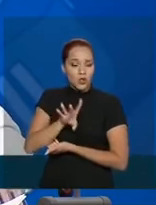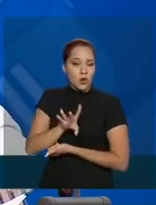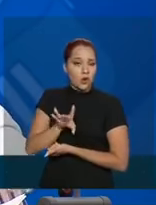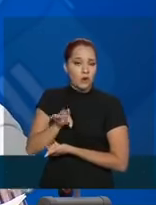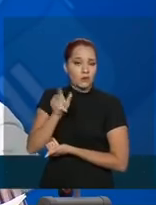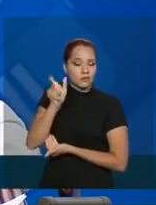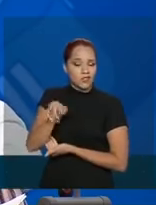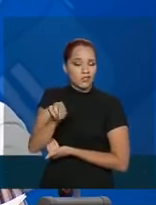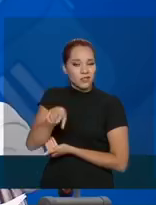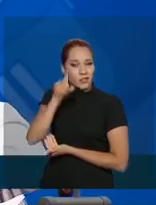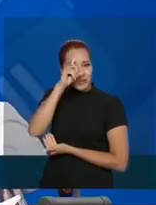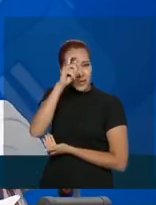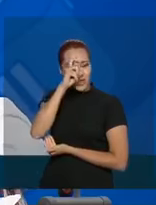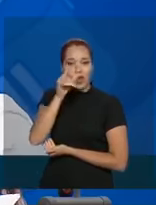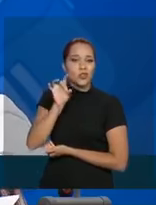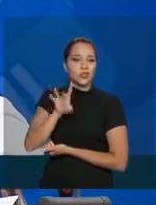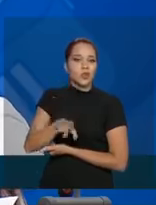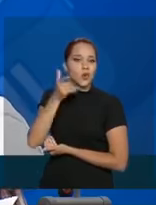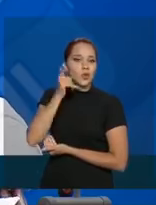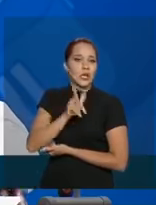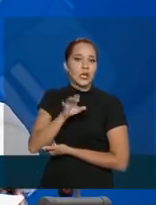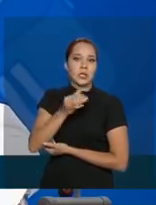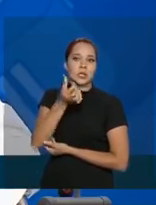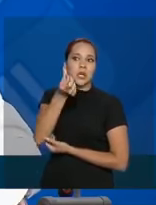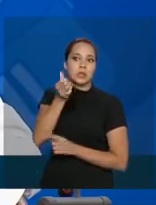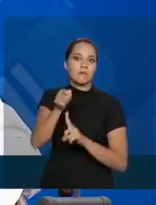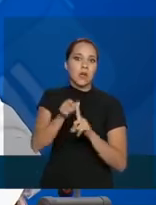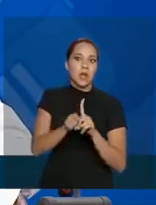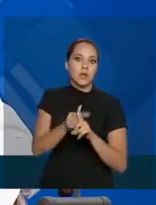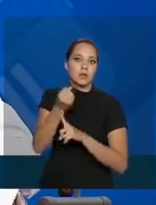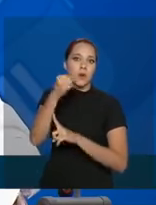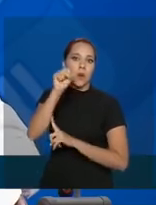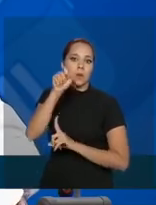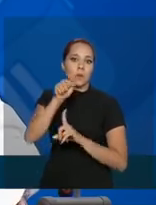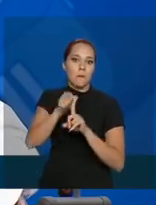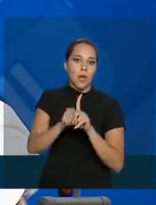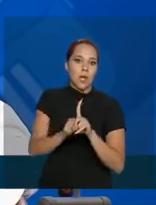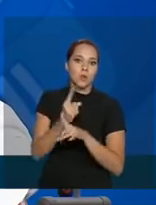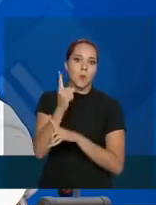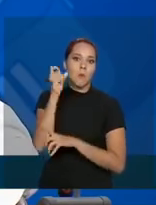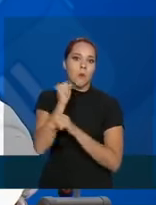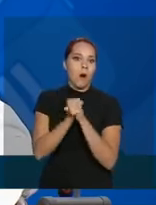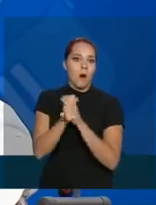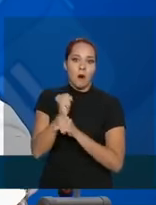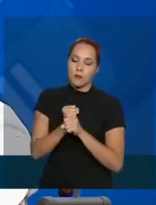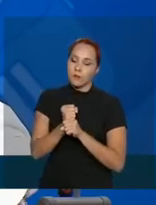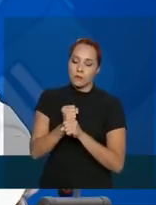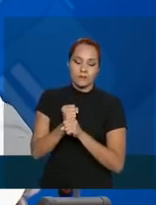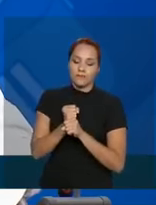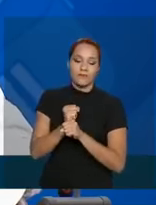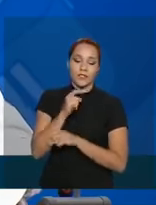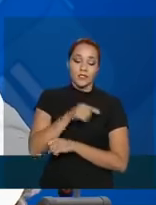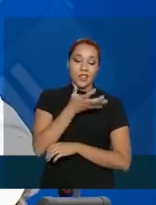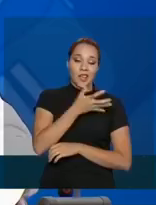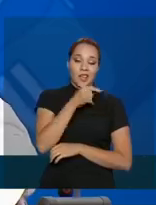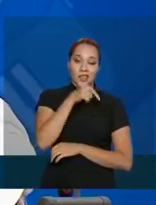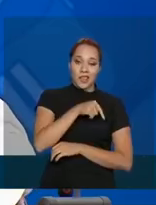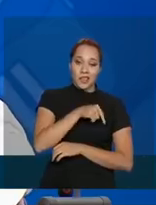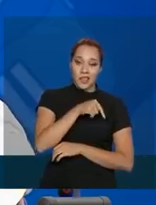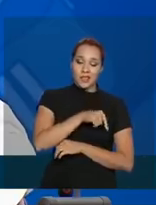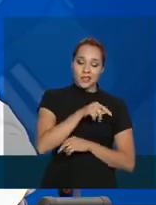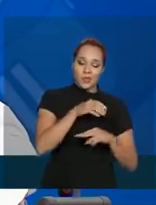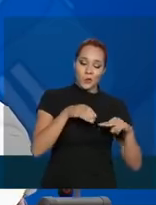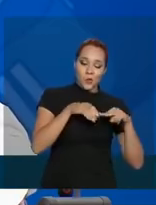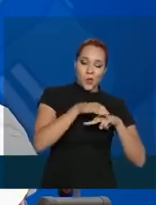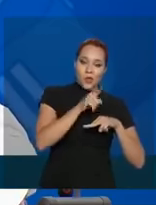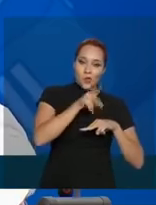ter o funcionamento daqui seis meses, oito meses, um ano. Não nos interessa. Nós queremos que esse tomógrafo possa ser